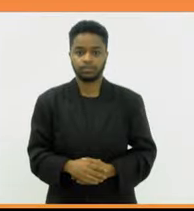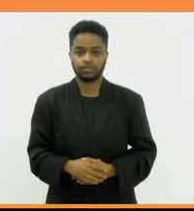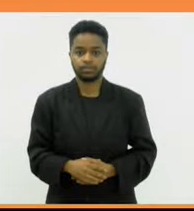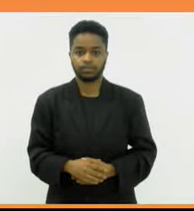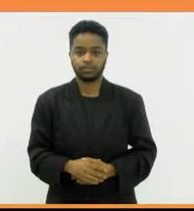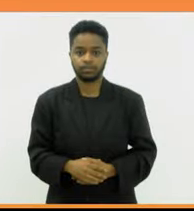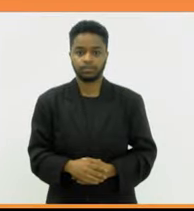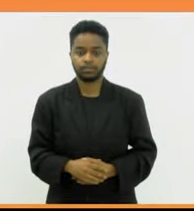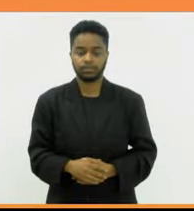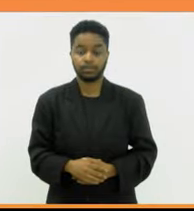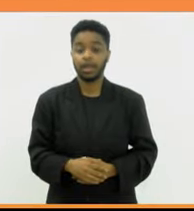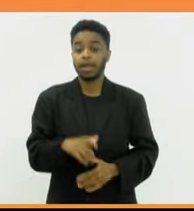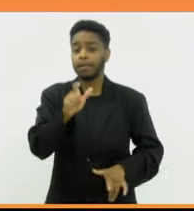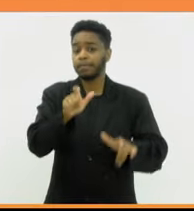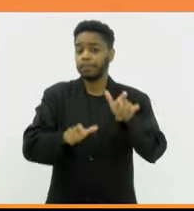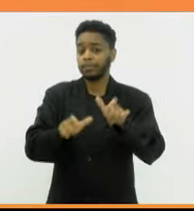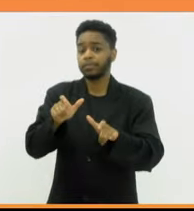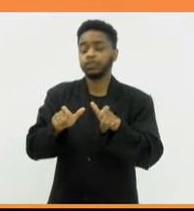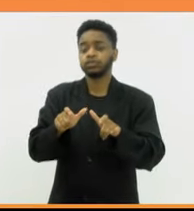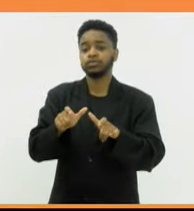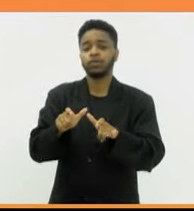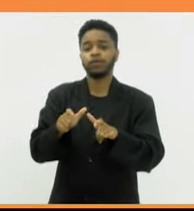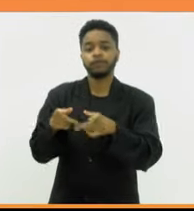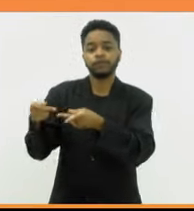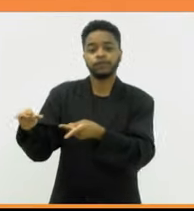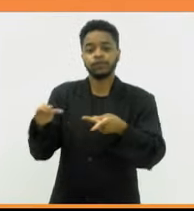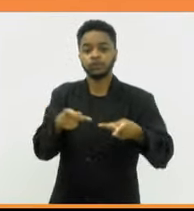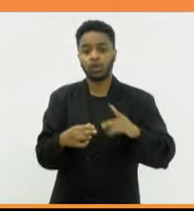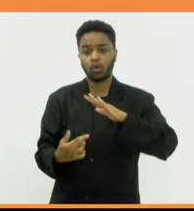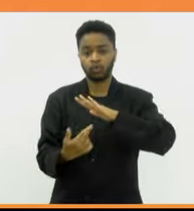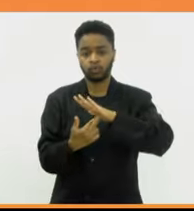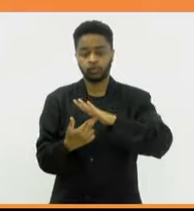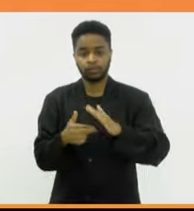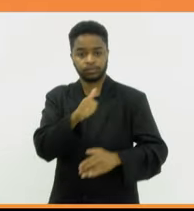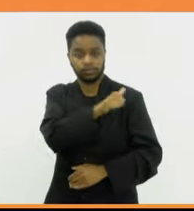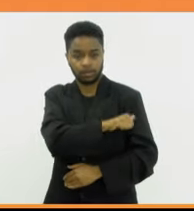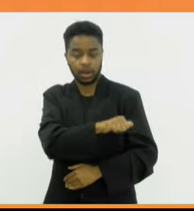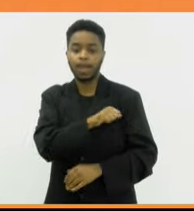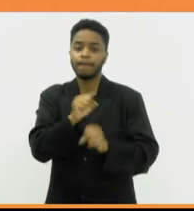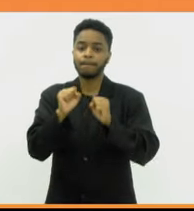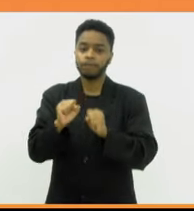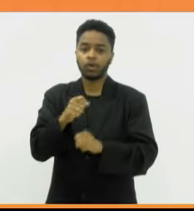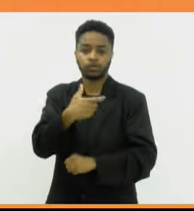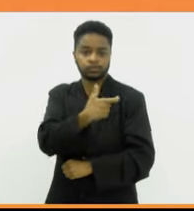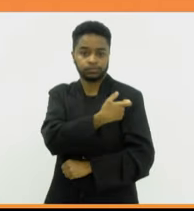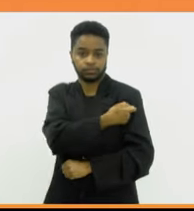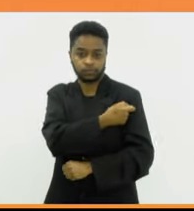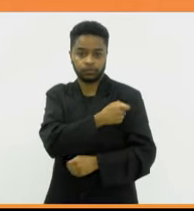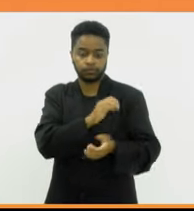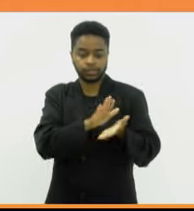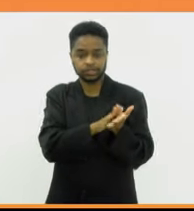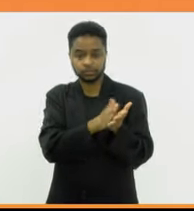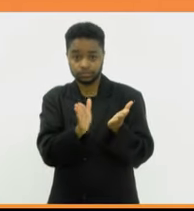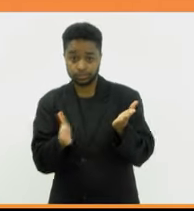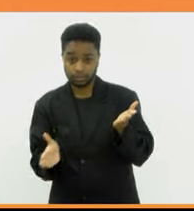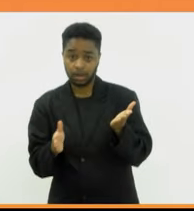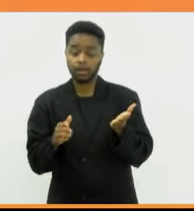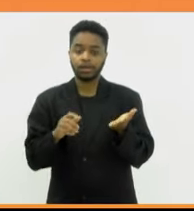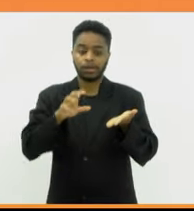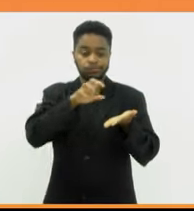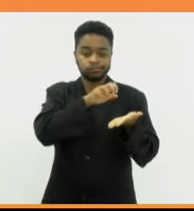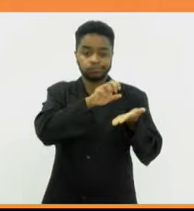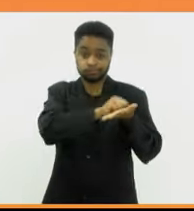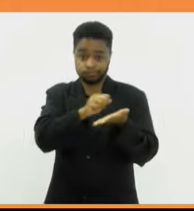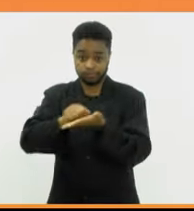Quem estiver de passagem pela rodoviária do Rio pode aproveitar para colocar a caderneta de vacinação em dia. É que a Secretaria Municipal de